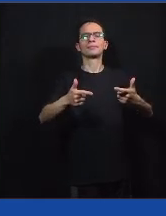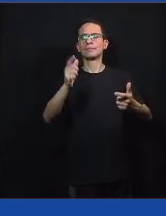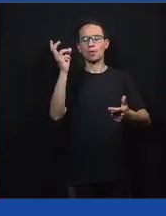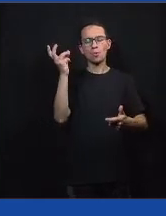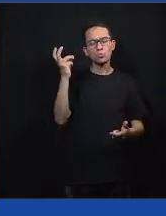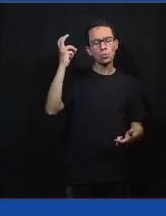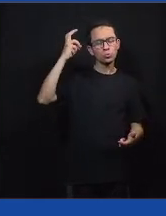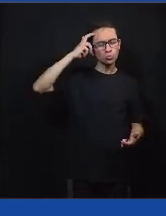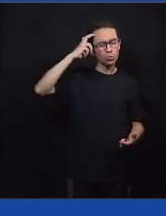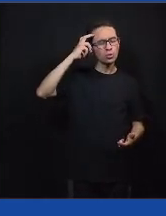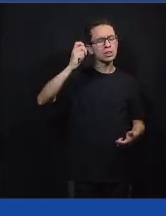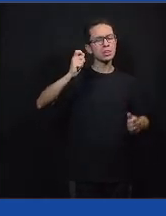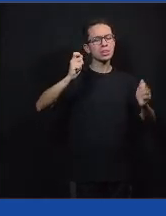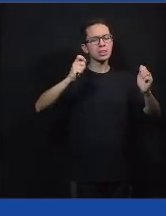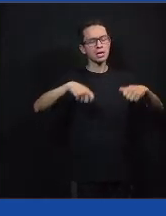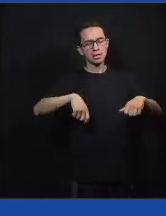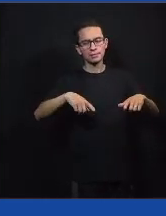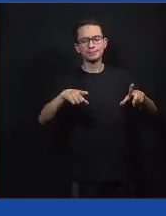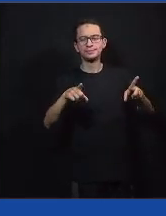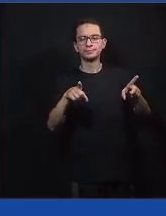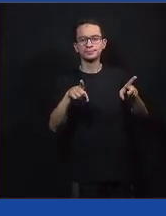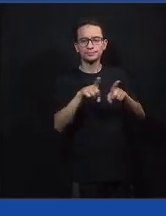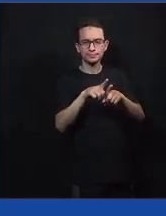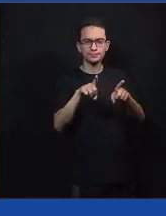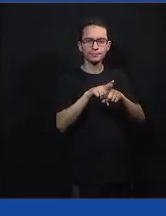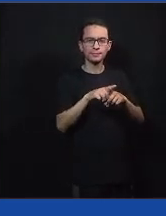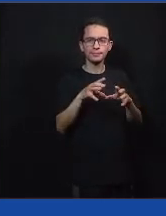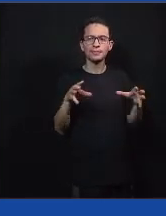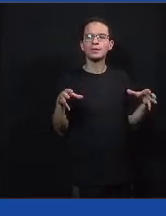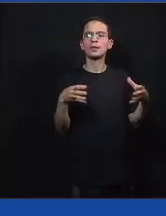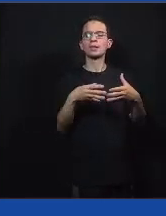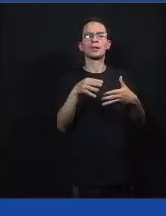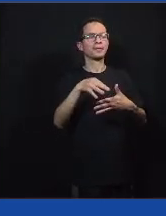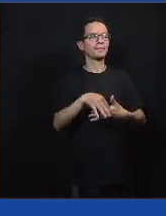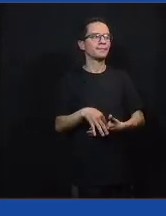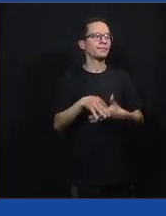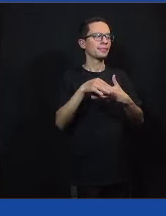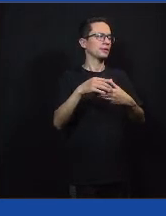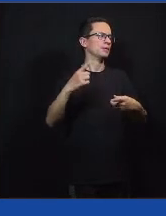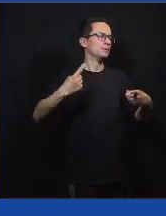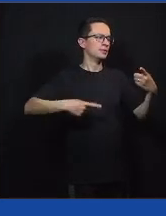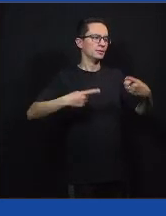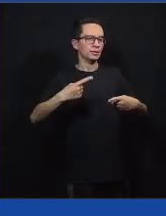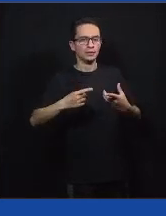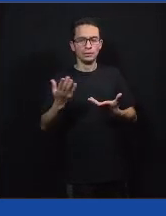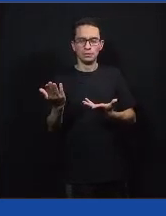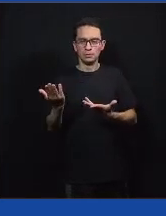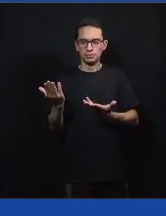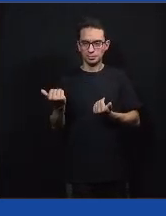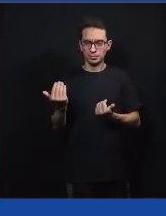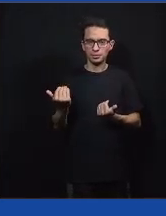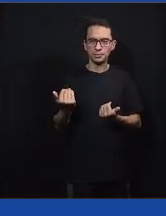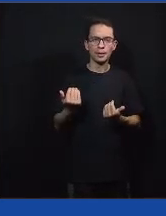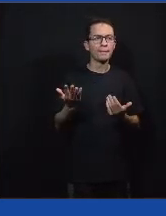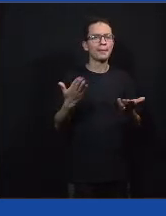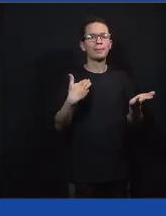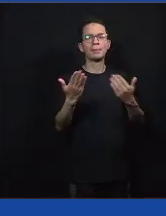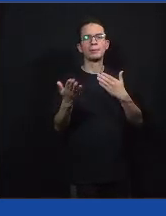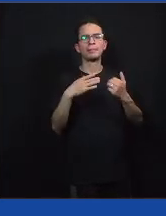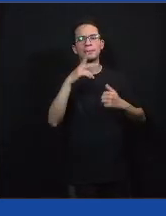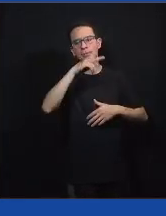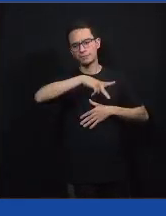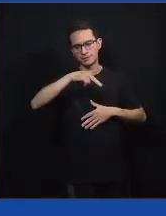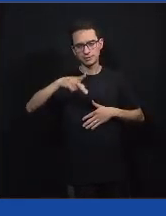E também eu vi lideranças comunitárias, políticas, a juventude, falar com professores, nesse caso.